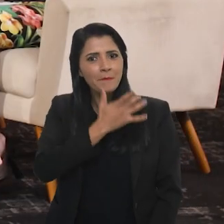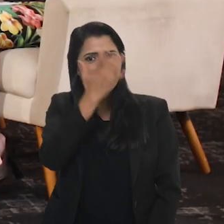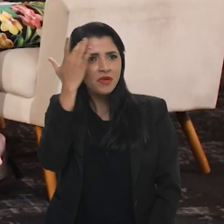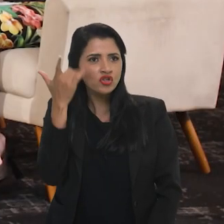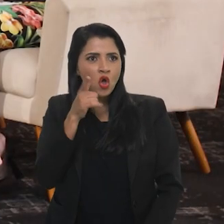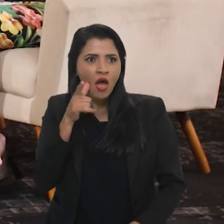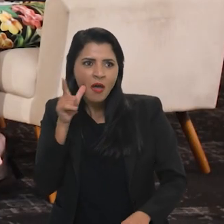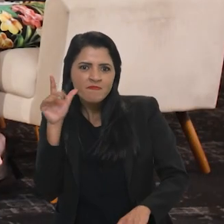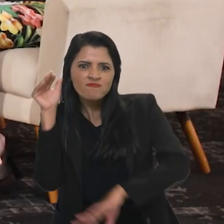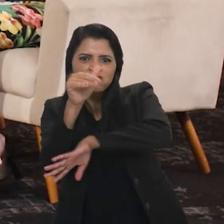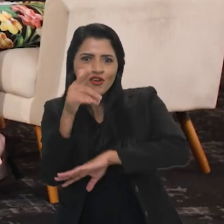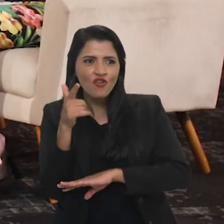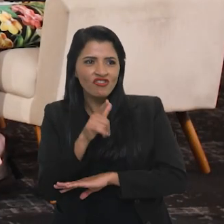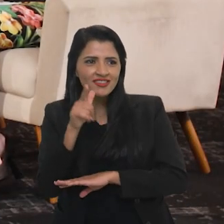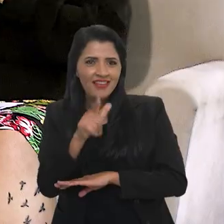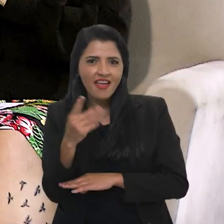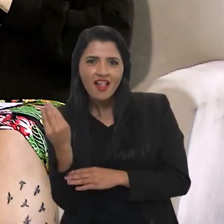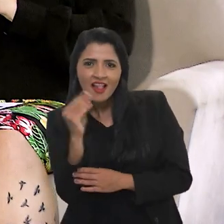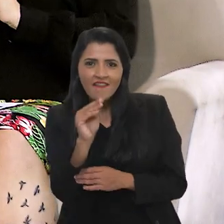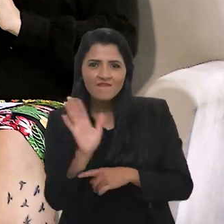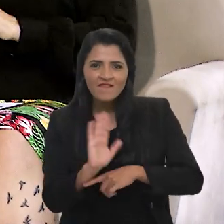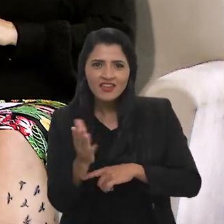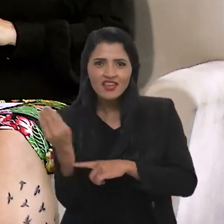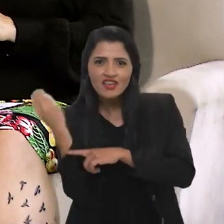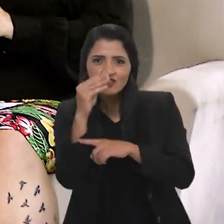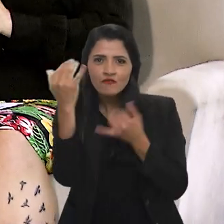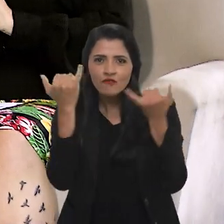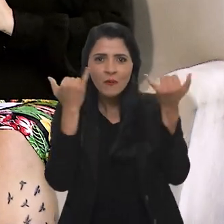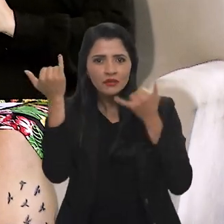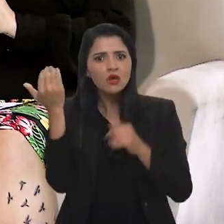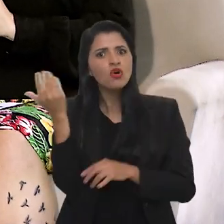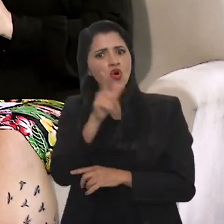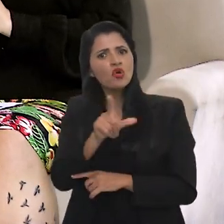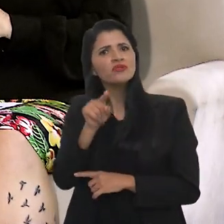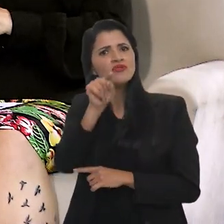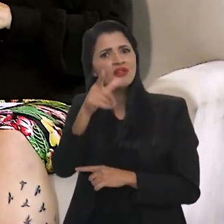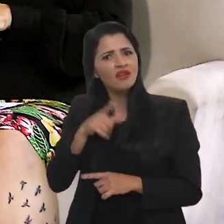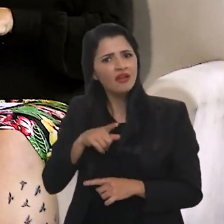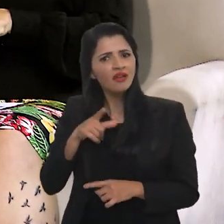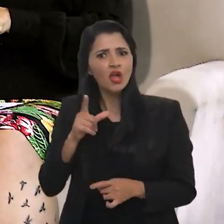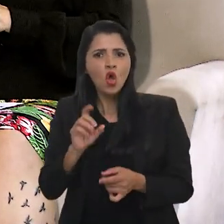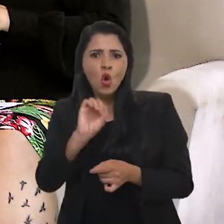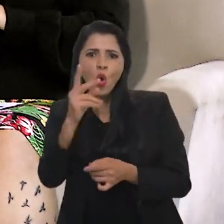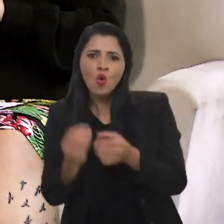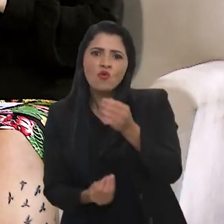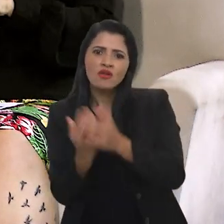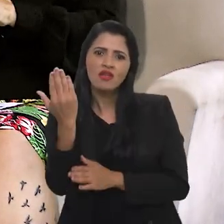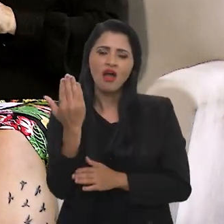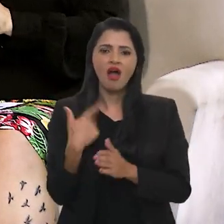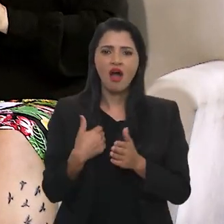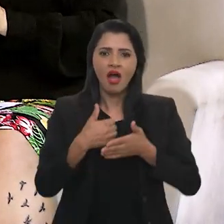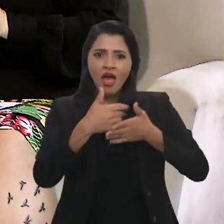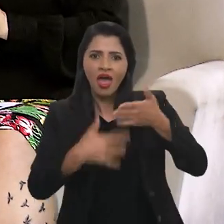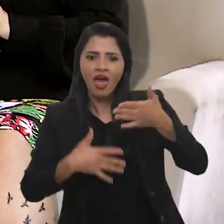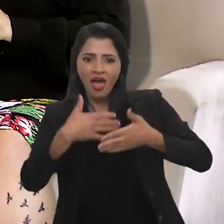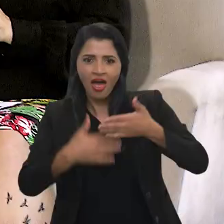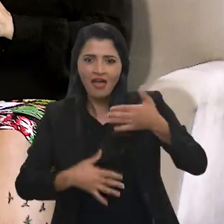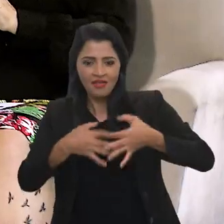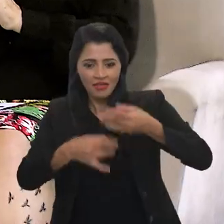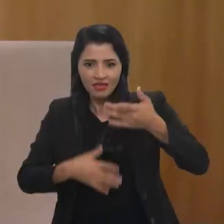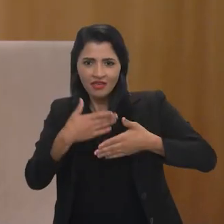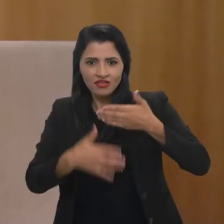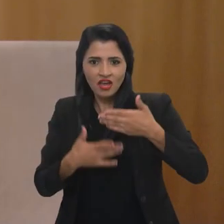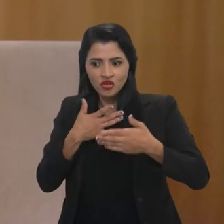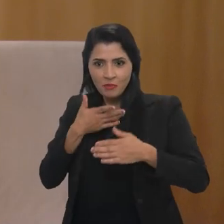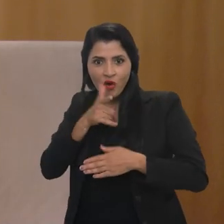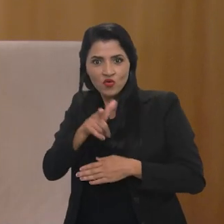alguém que consegue burlar, colocar algum vídeo, colocar alguma informação, ou mesmo criar um chat onde não existia para ter